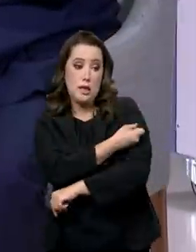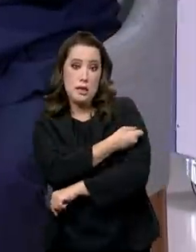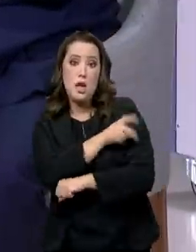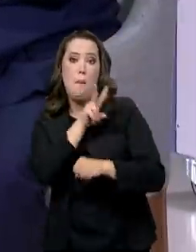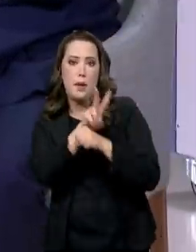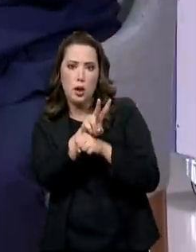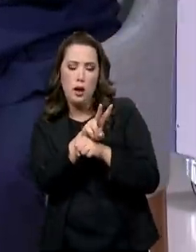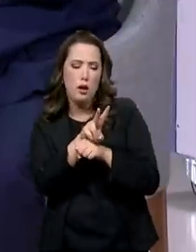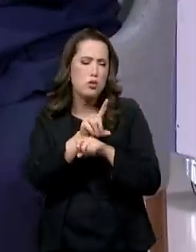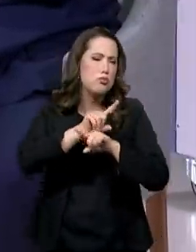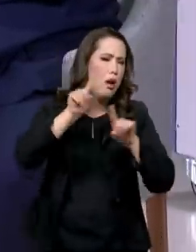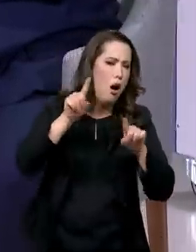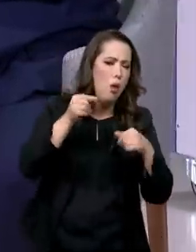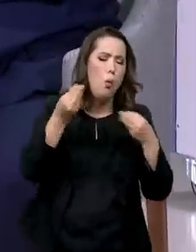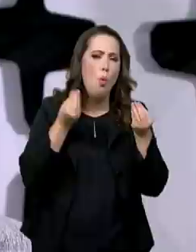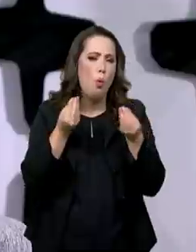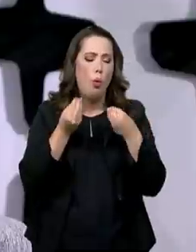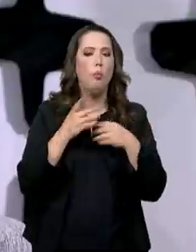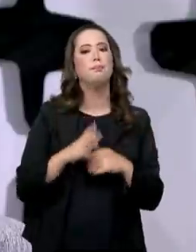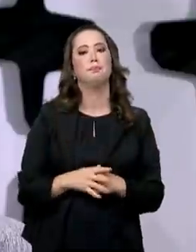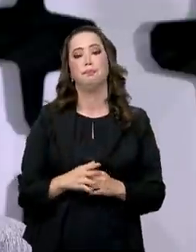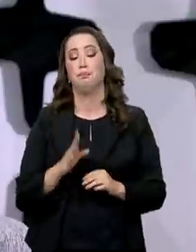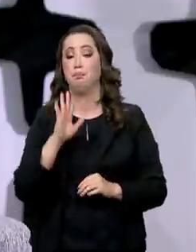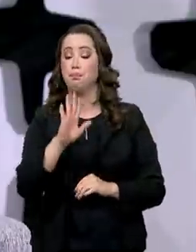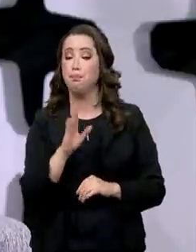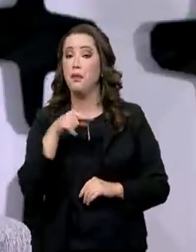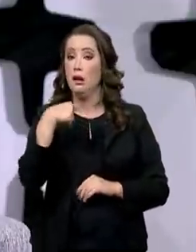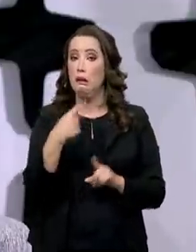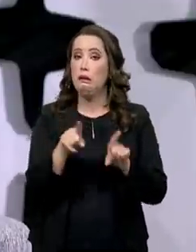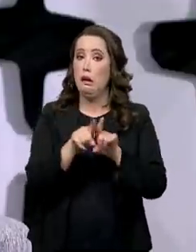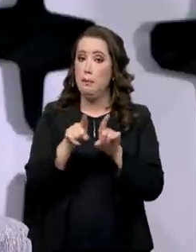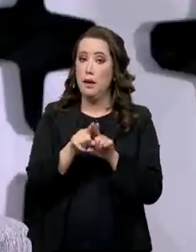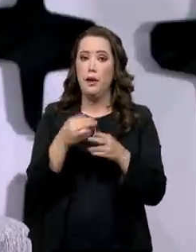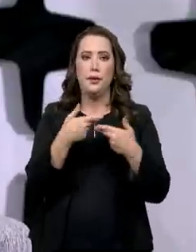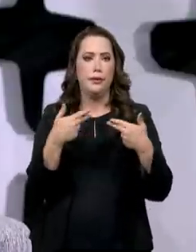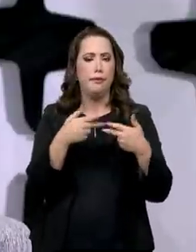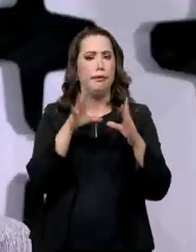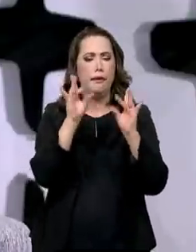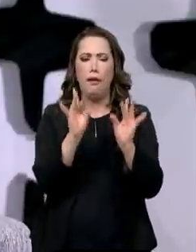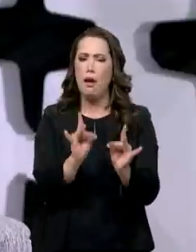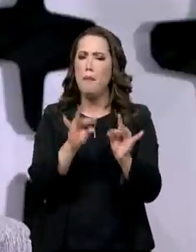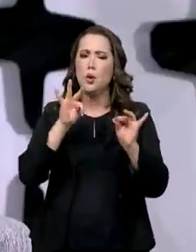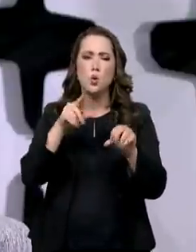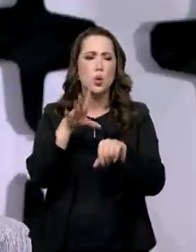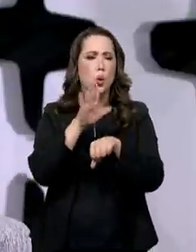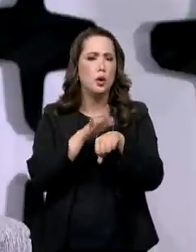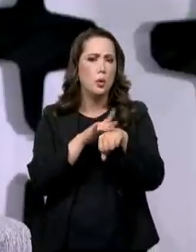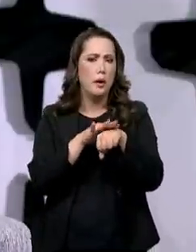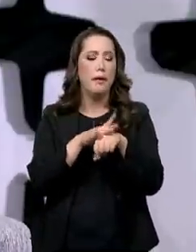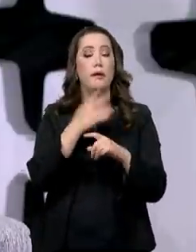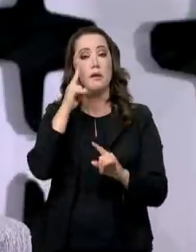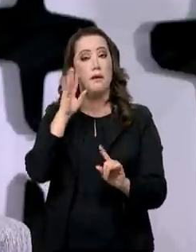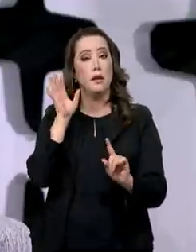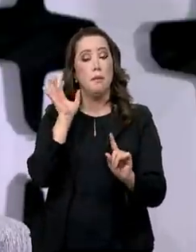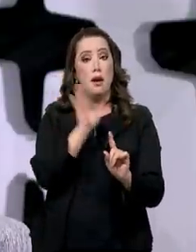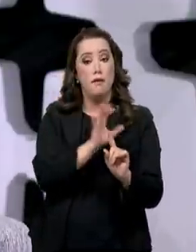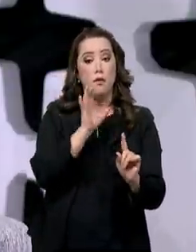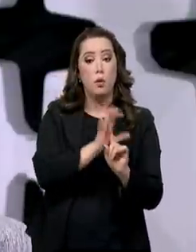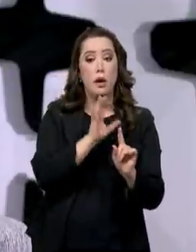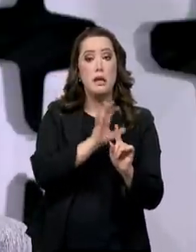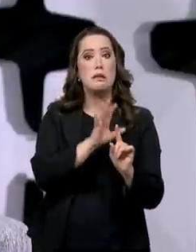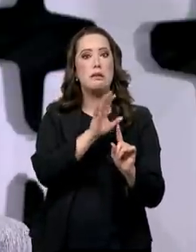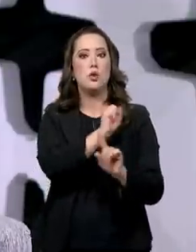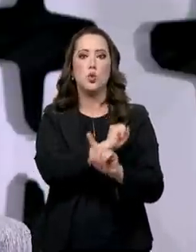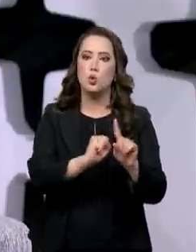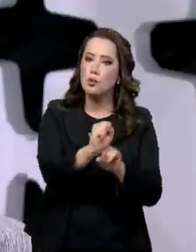indefetiva dentro daquela mutação. Além disso, toda a parte de patogênese da doença, os aspectos socioeconômicos, toda a